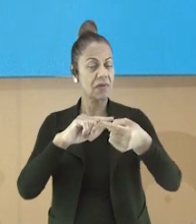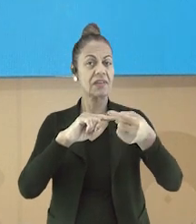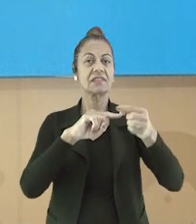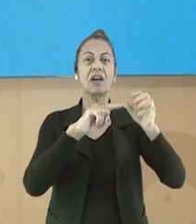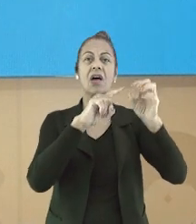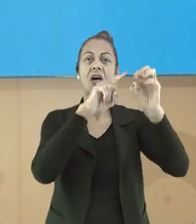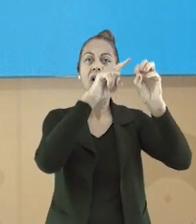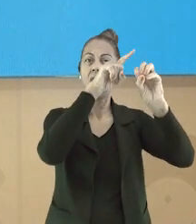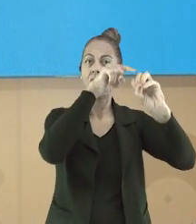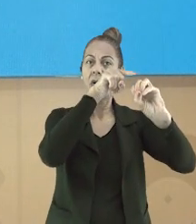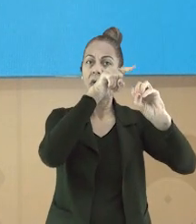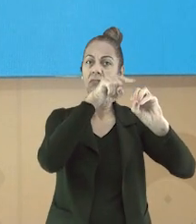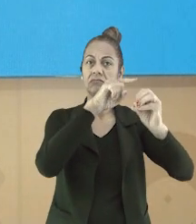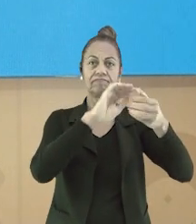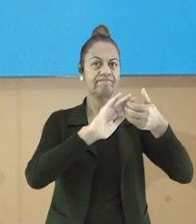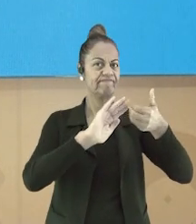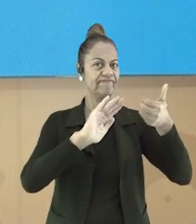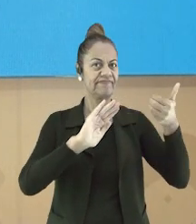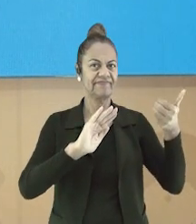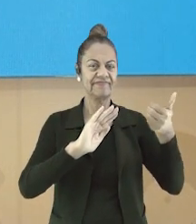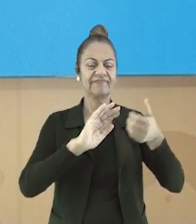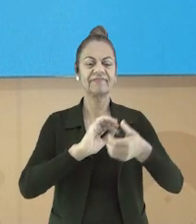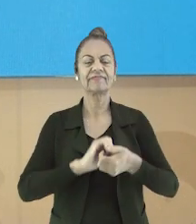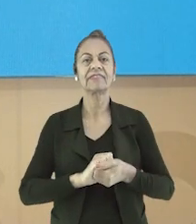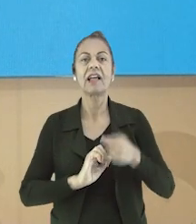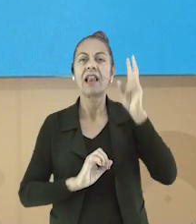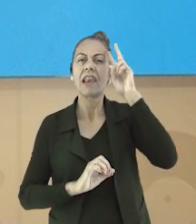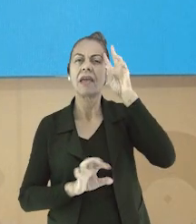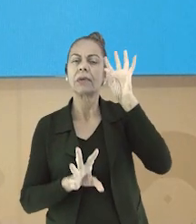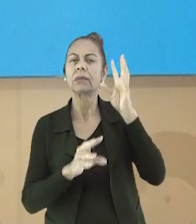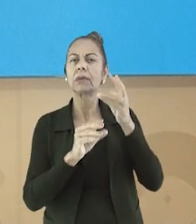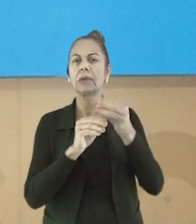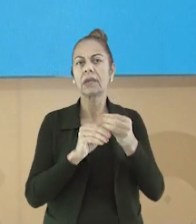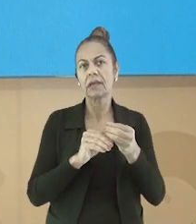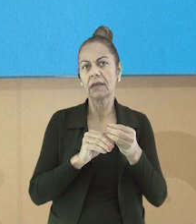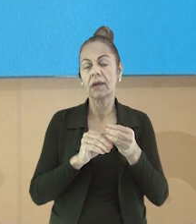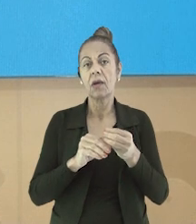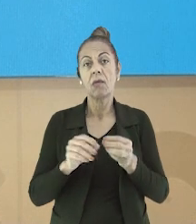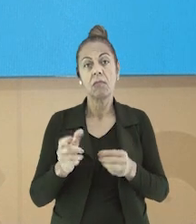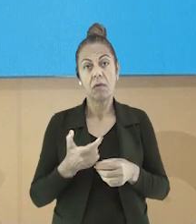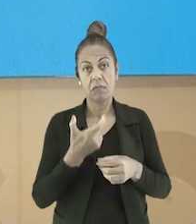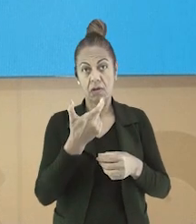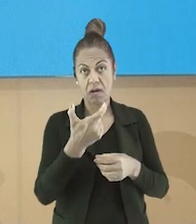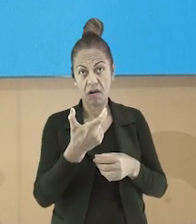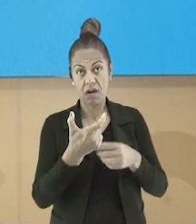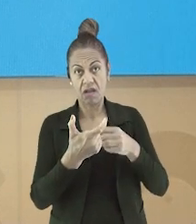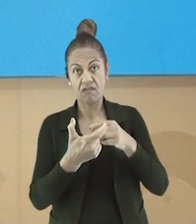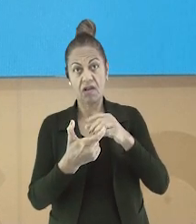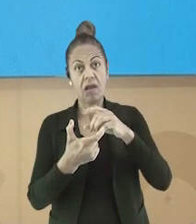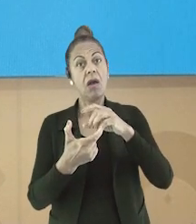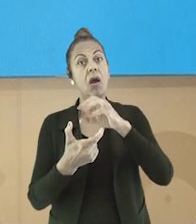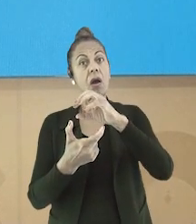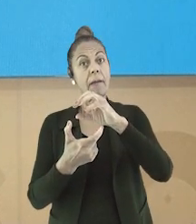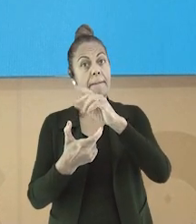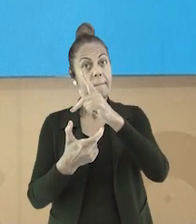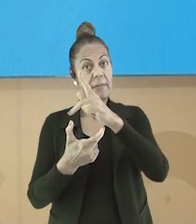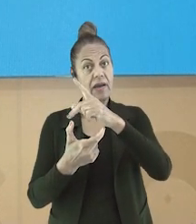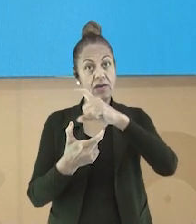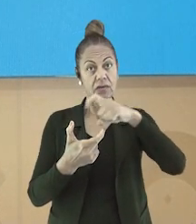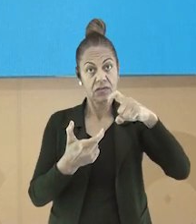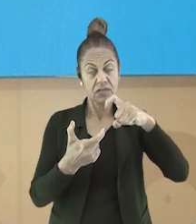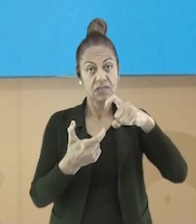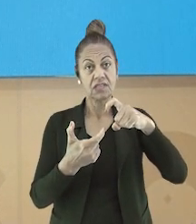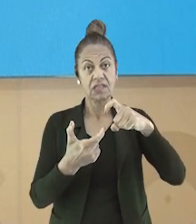Paroxítonas com I e U tônico depois ditongo. Lembrando que uma palavra paroxítona, quando a